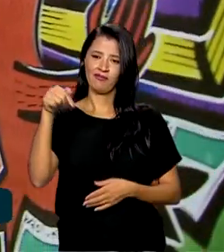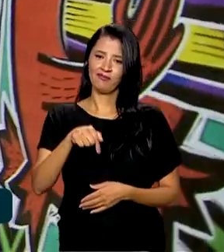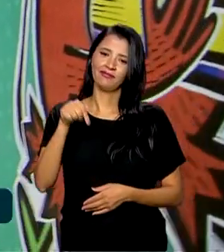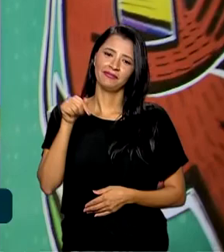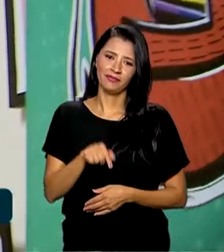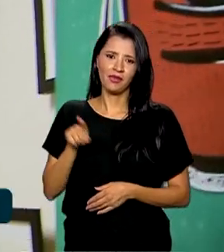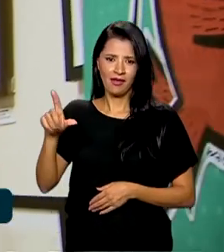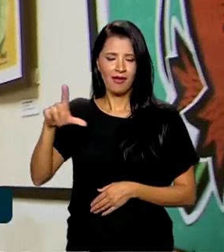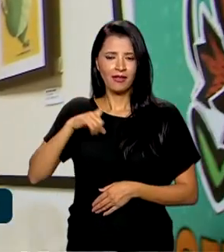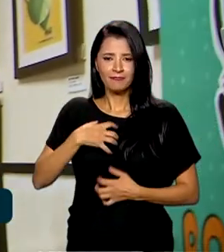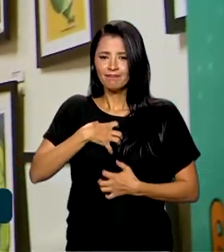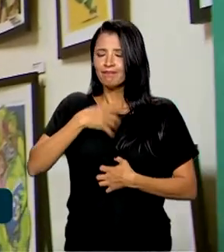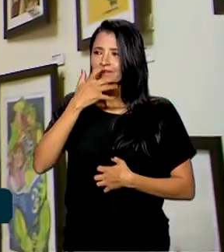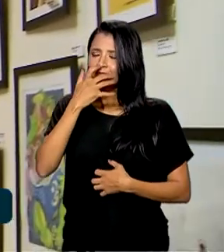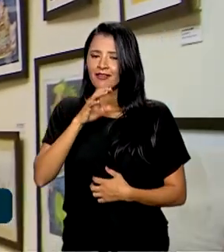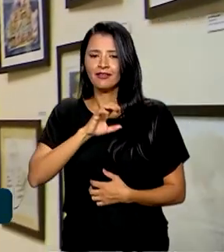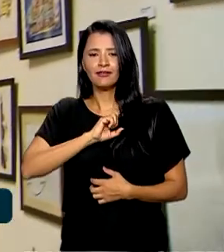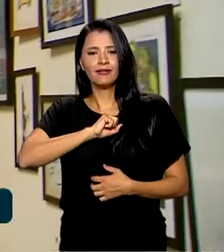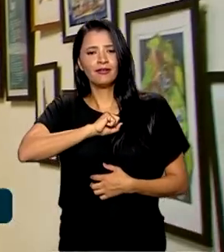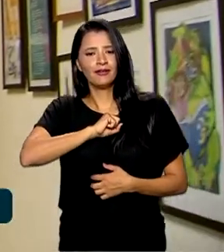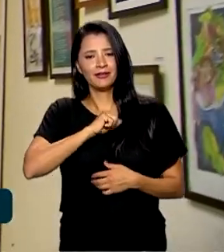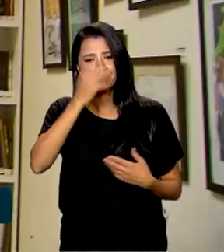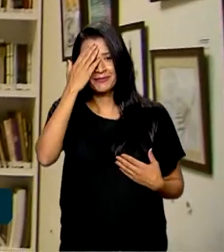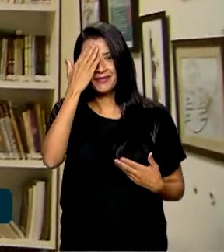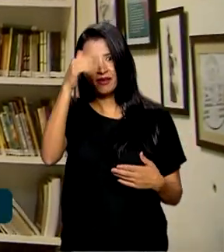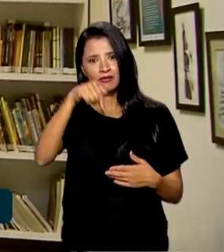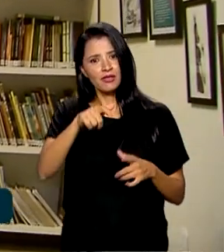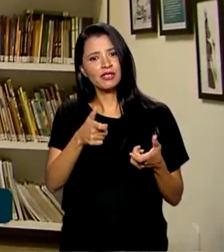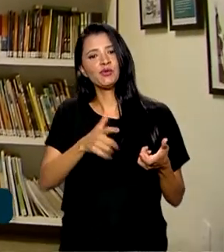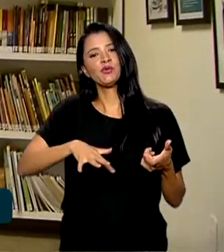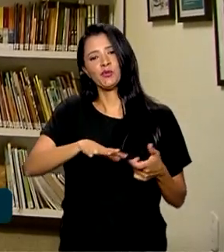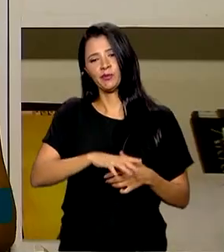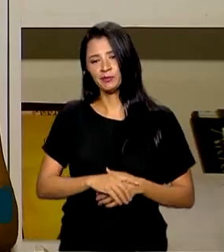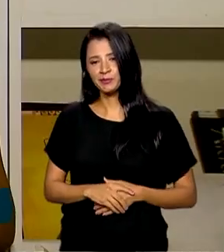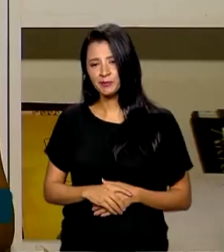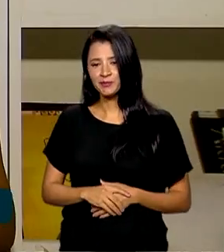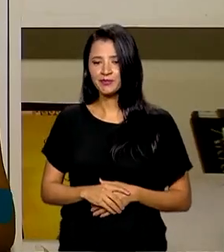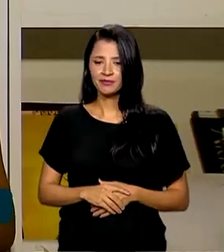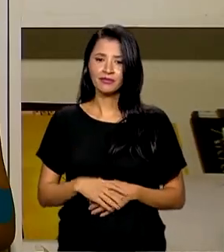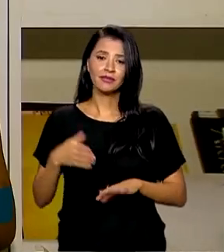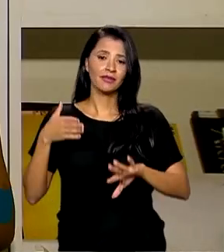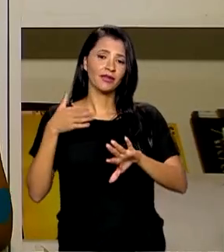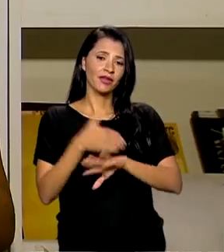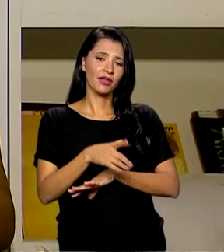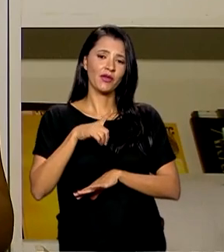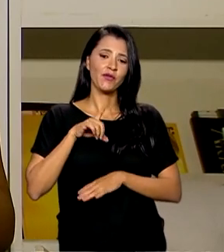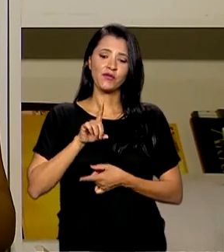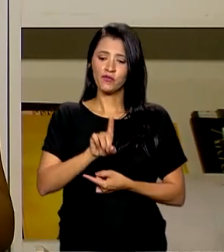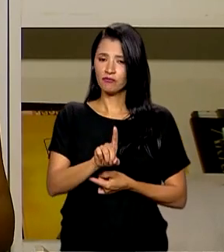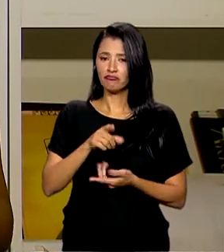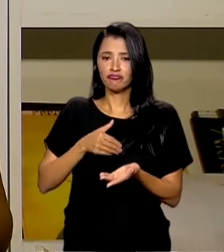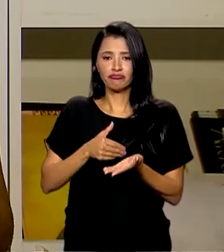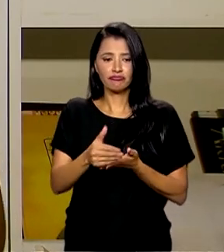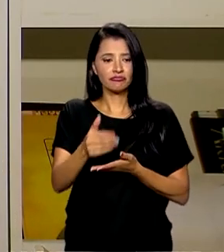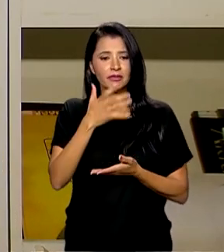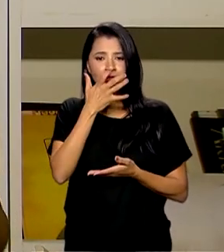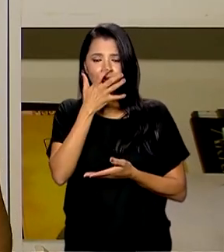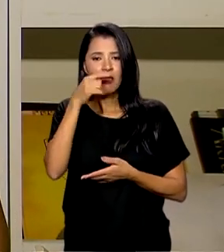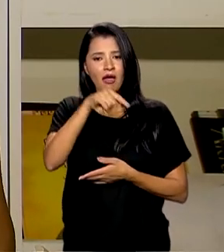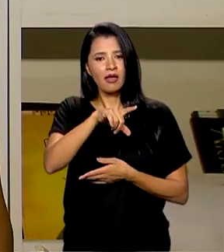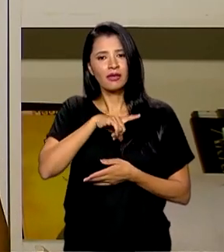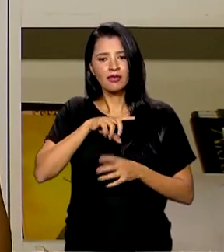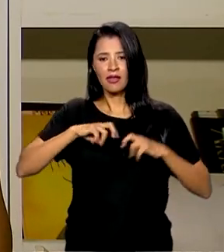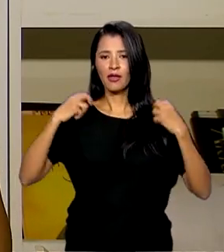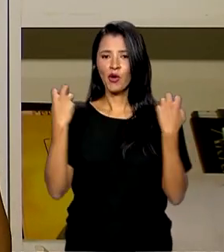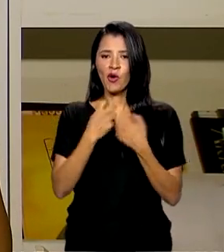Ela tem um sentimento de amor e gratidão por esse espaço. Eu vim e aí comecei. aí, aqui tem as rodas de